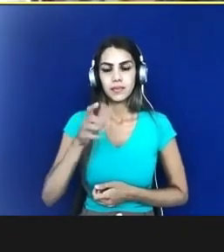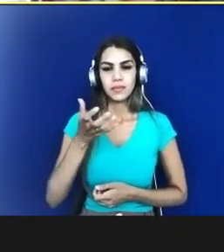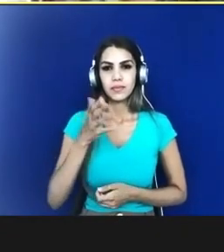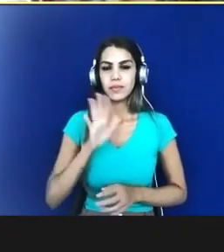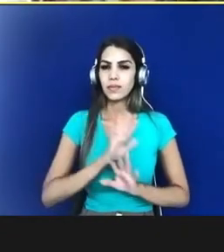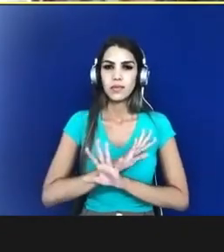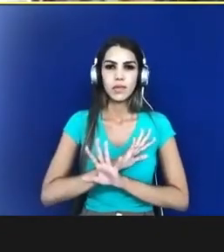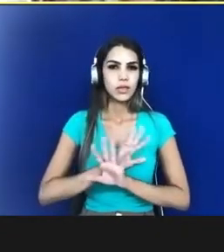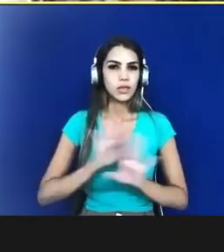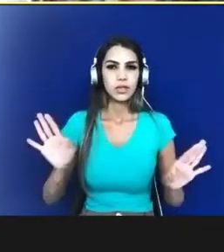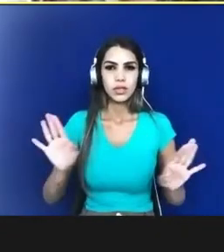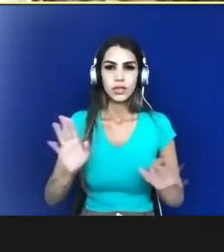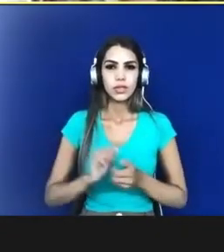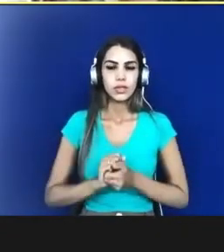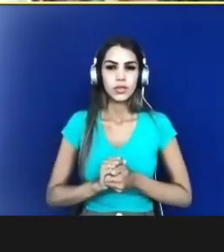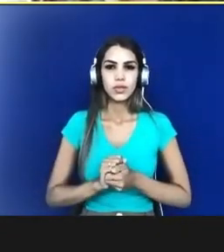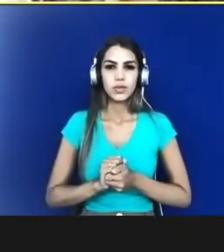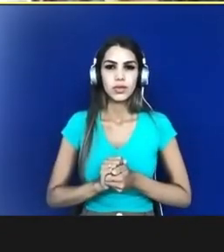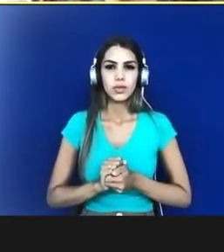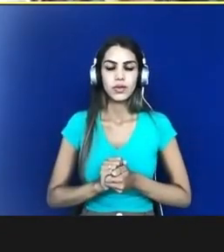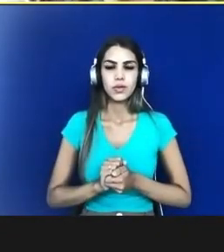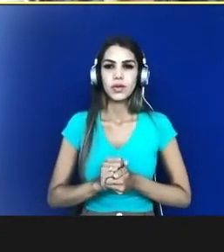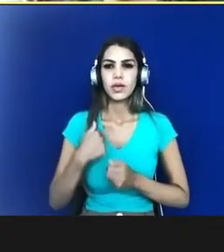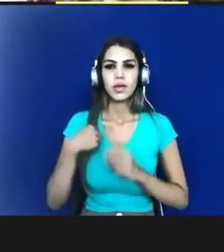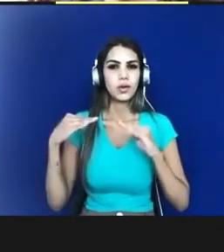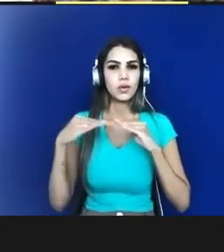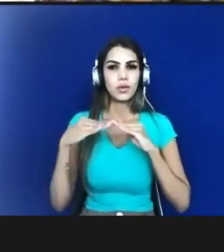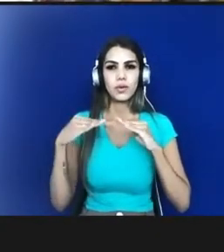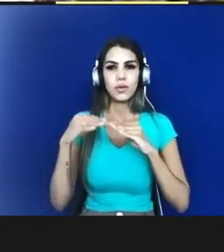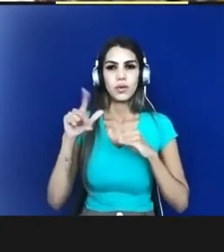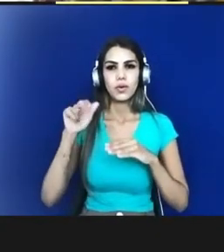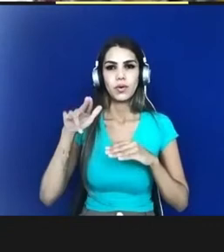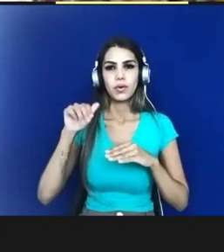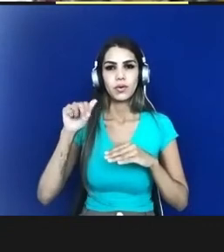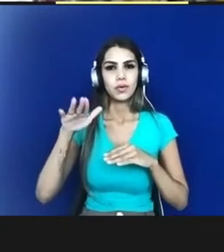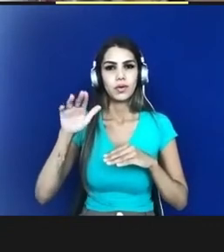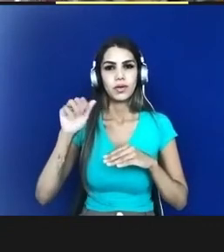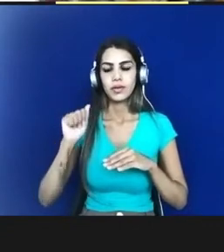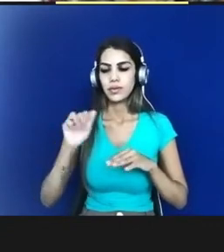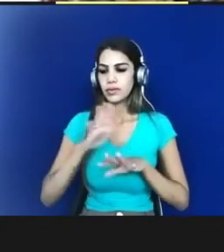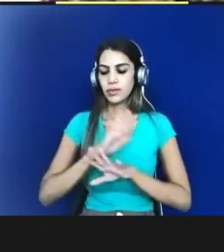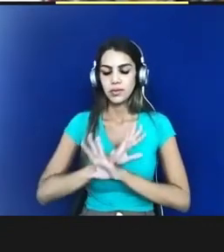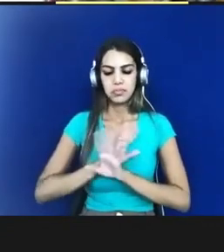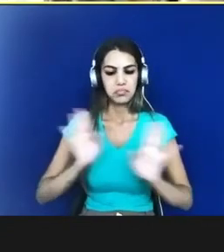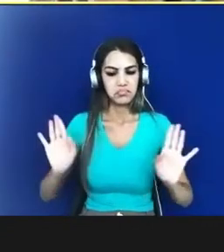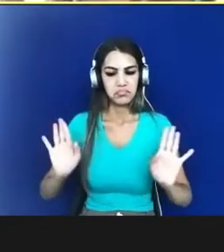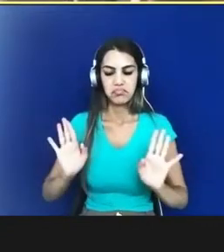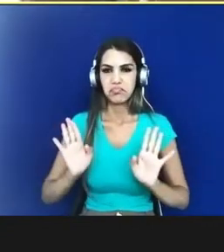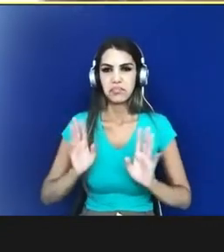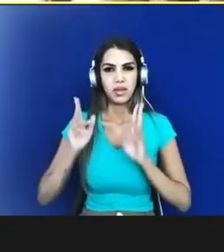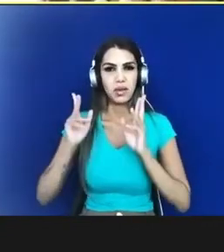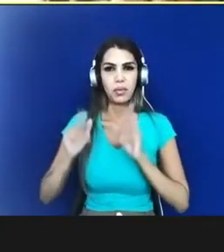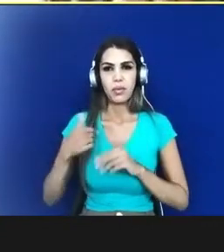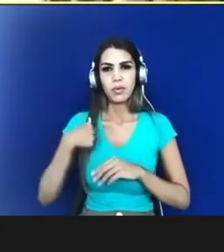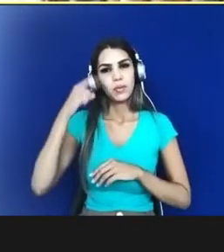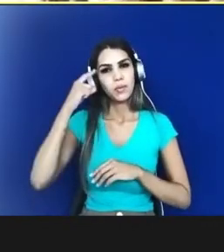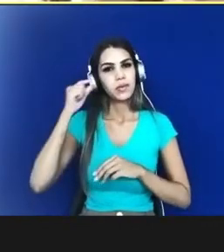relatora faço minhas palavras da Luciana é o que depois de tudo isso então